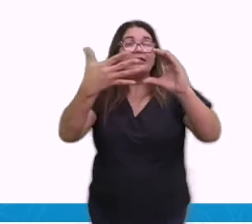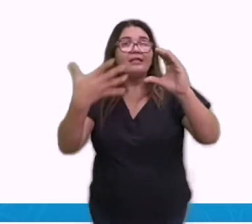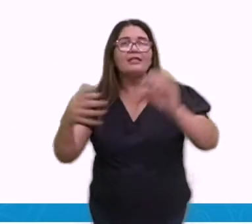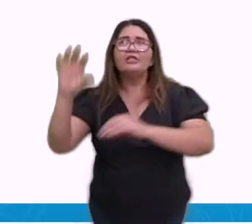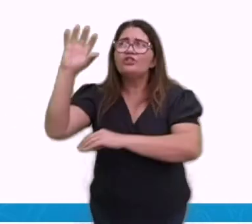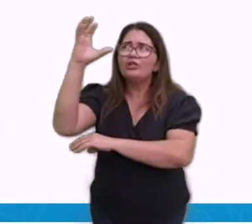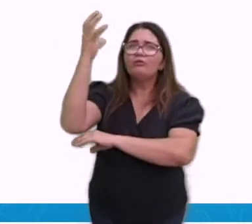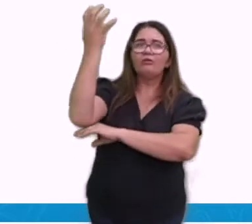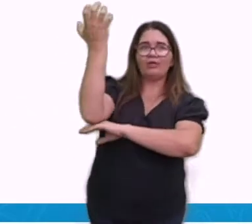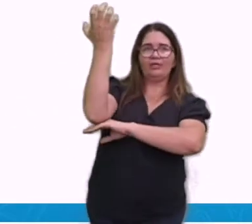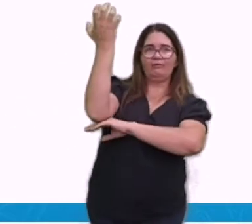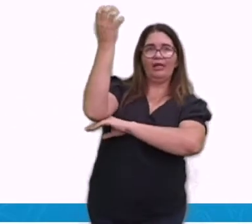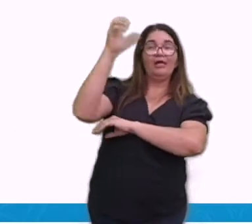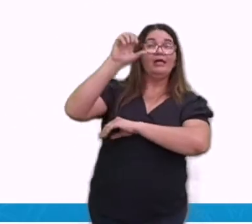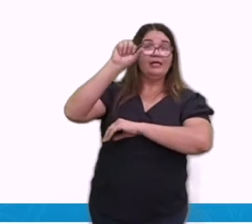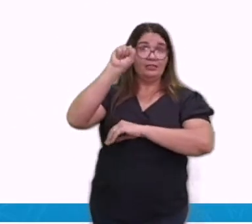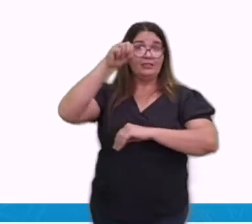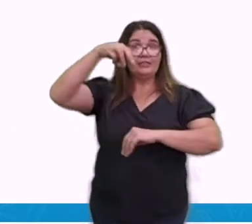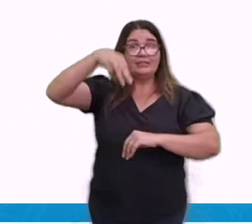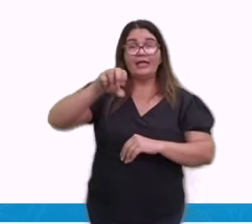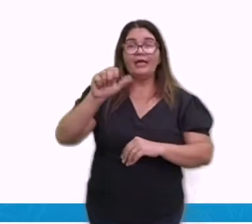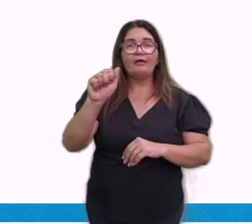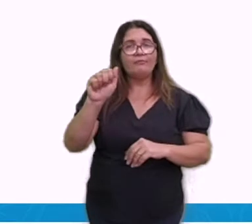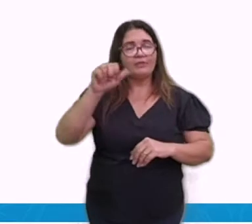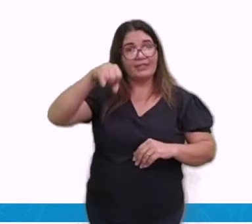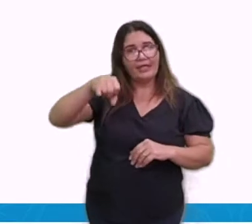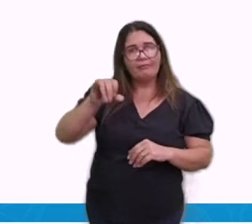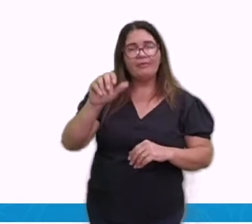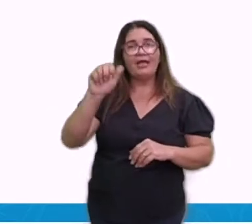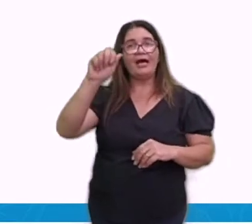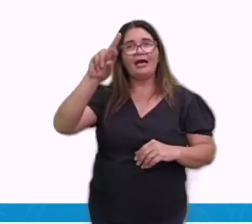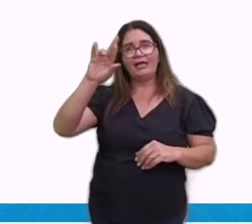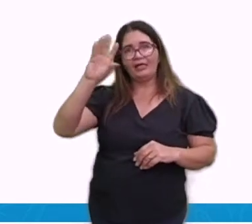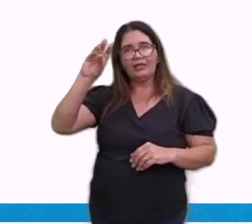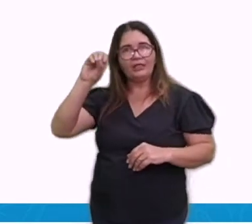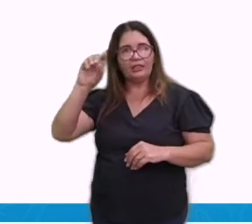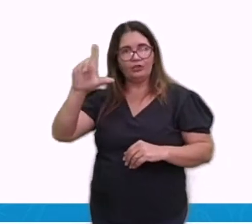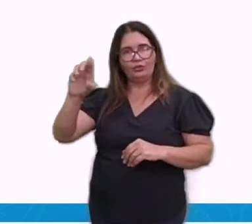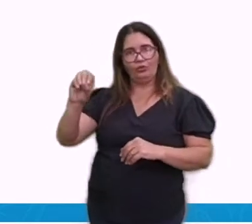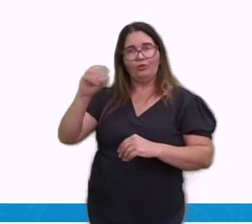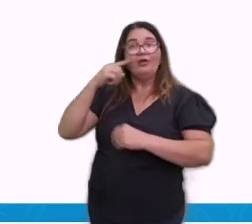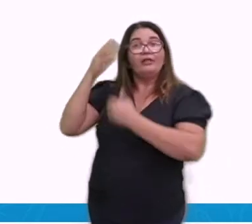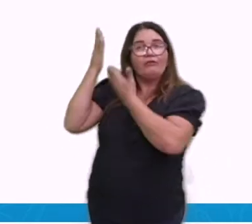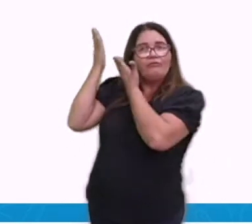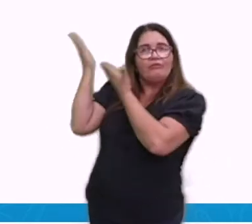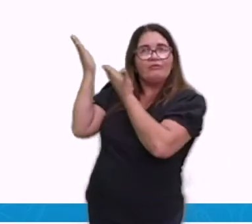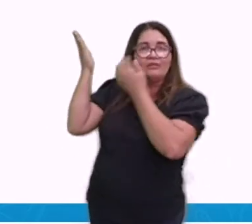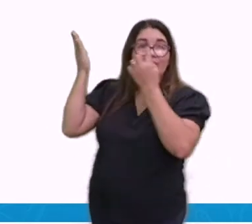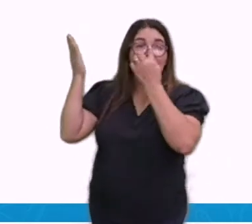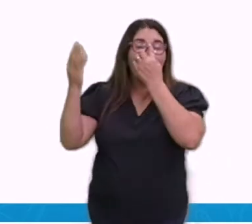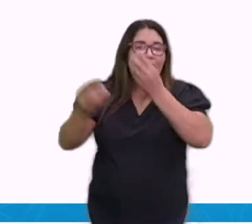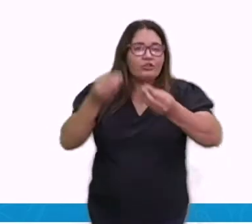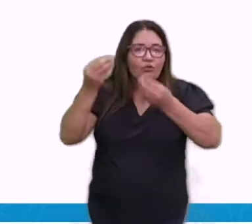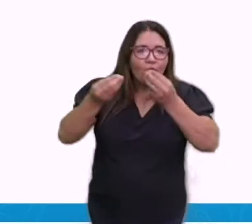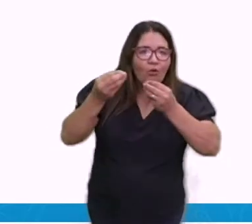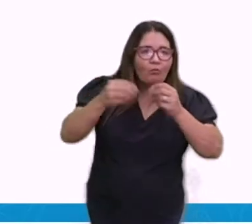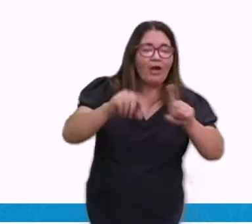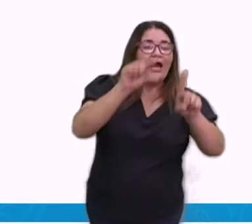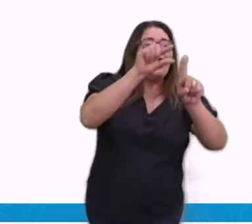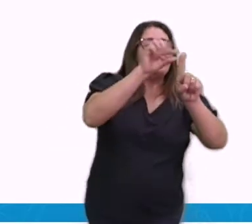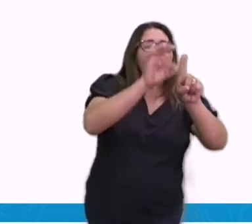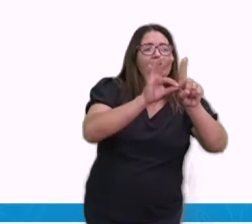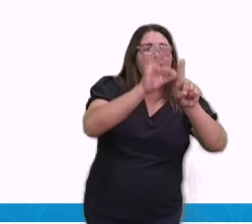elevada. Muito elevada. Com média de 27 graus. E as chuvas são escassas e irregulares.